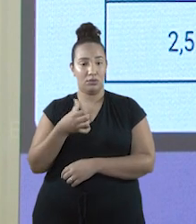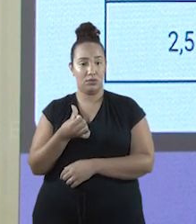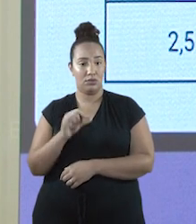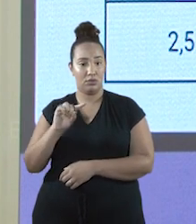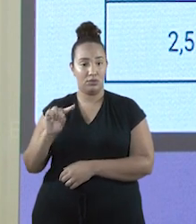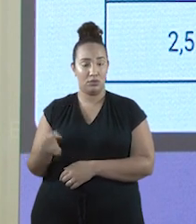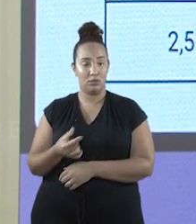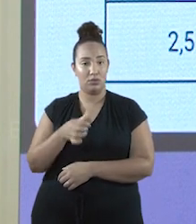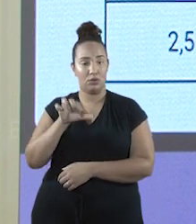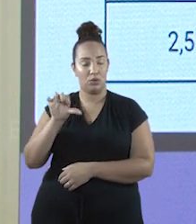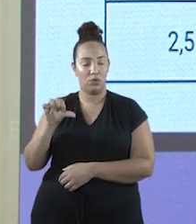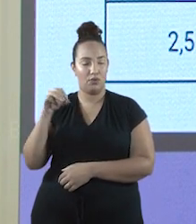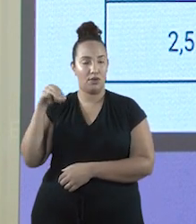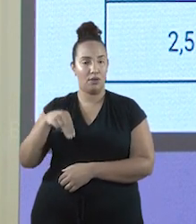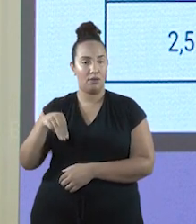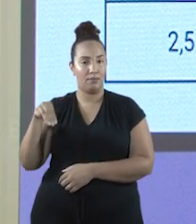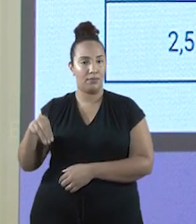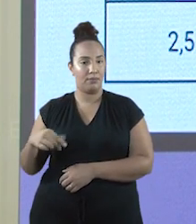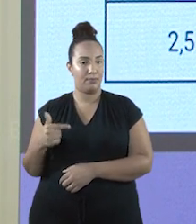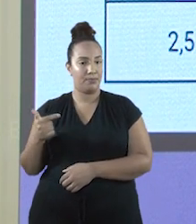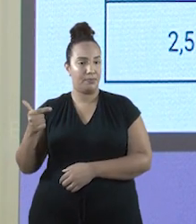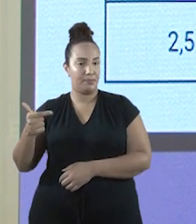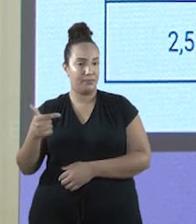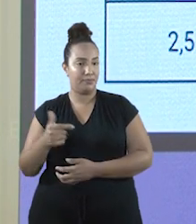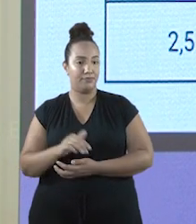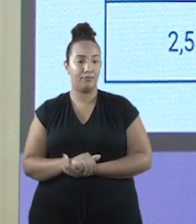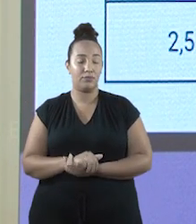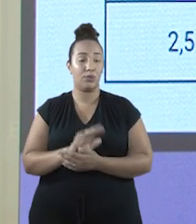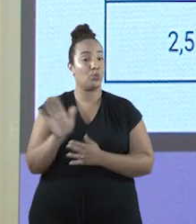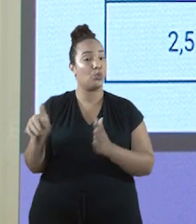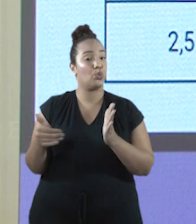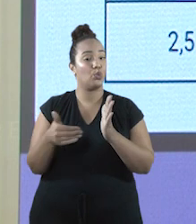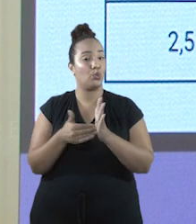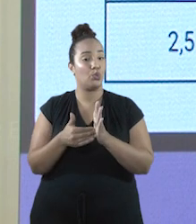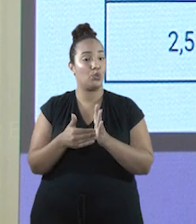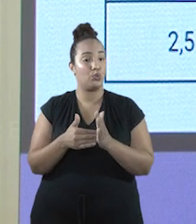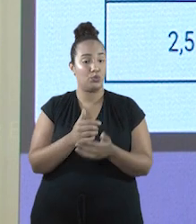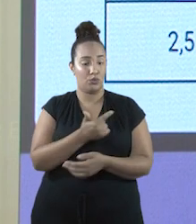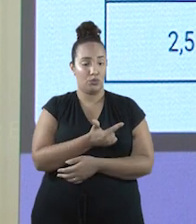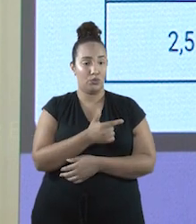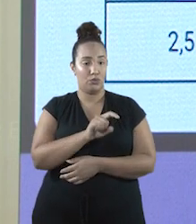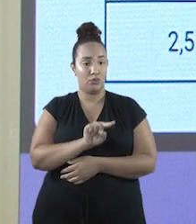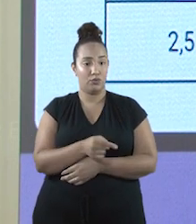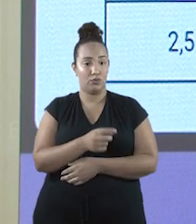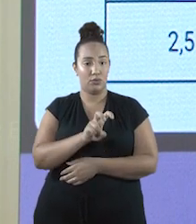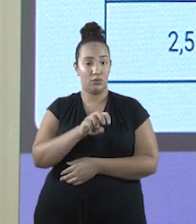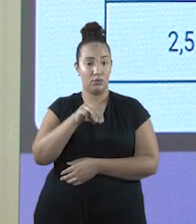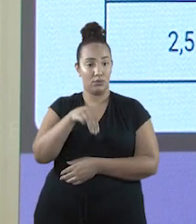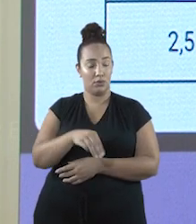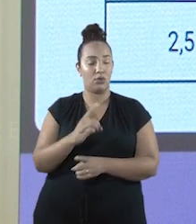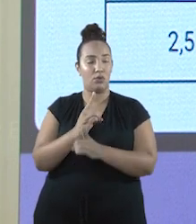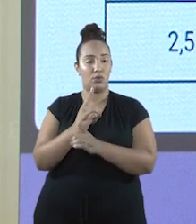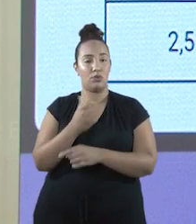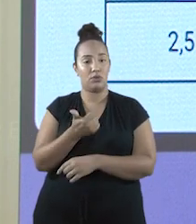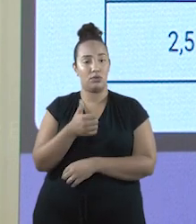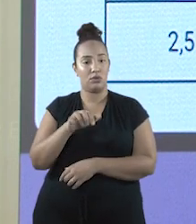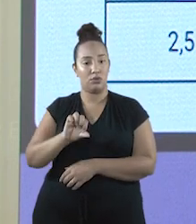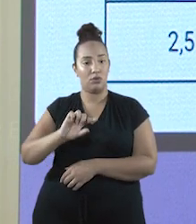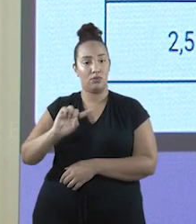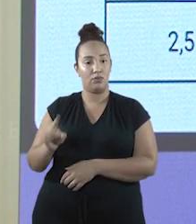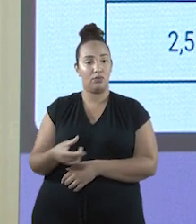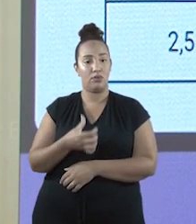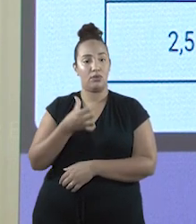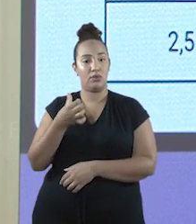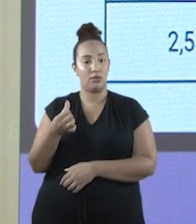,9 milímetros quadrados. E por último, encontramos 19,6 metros